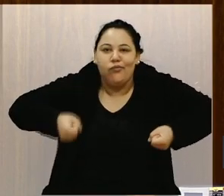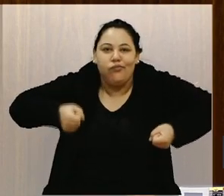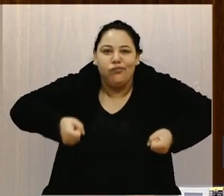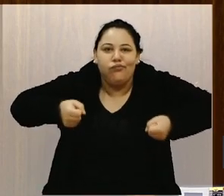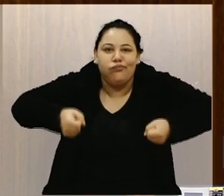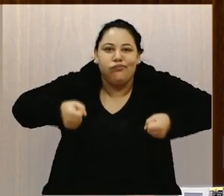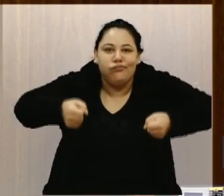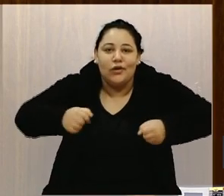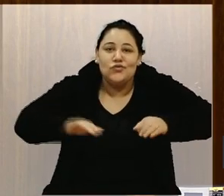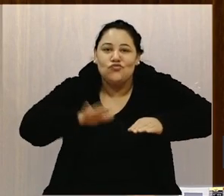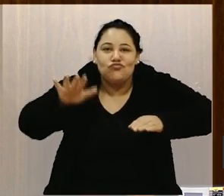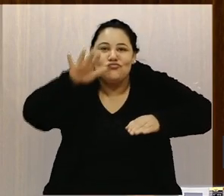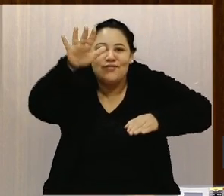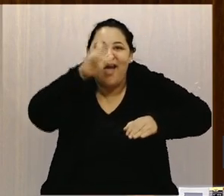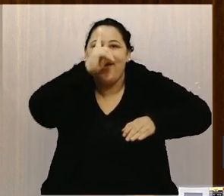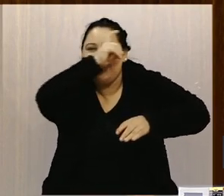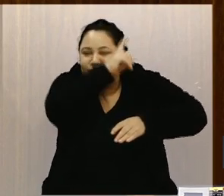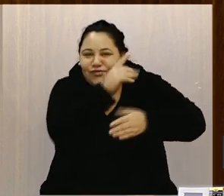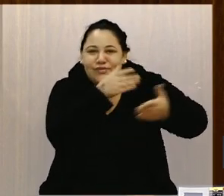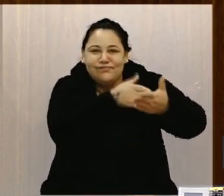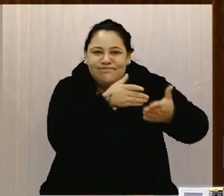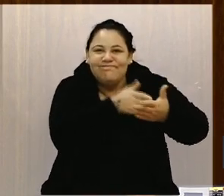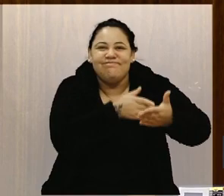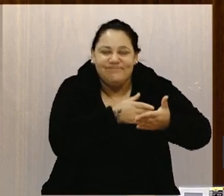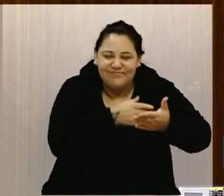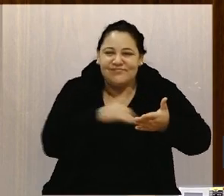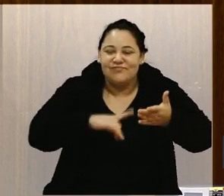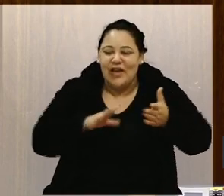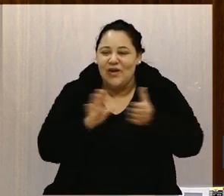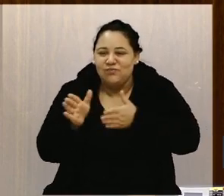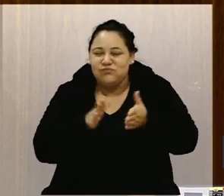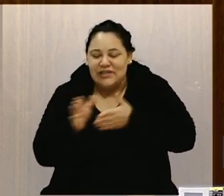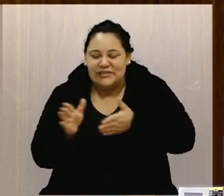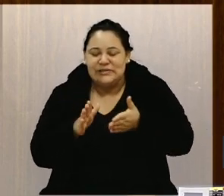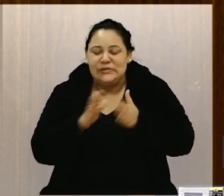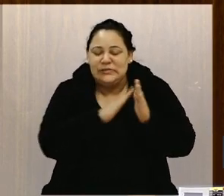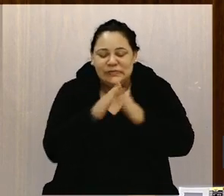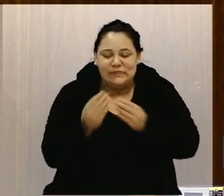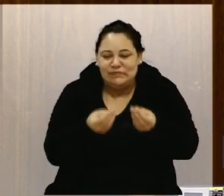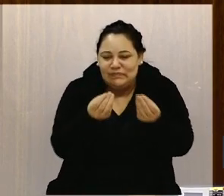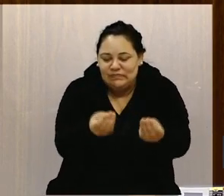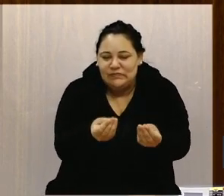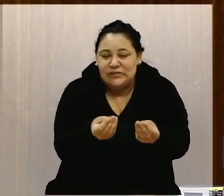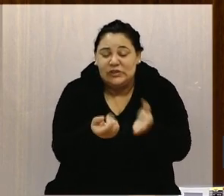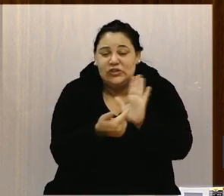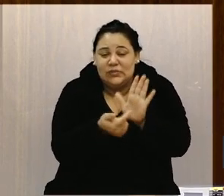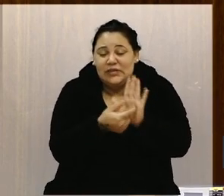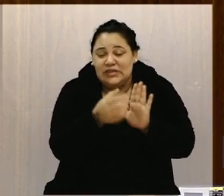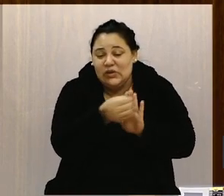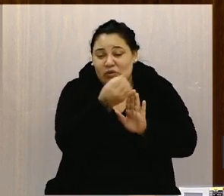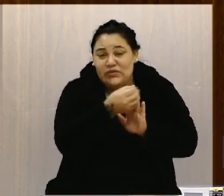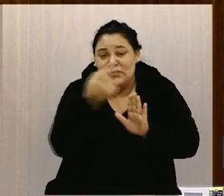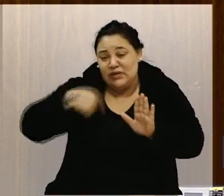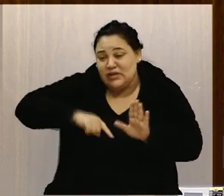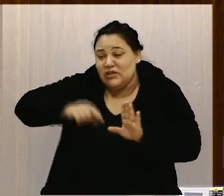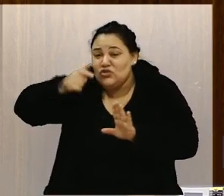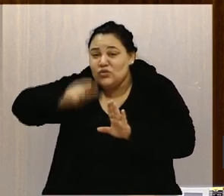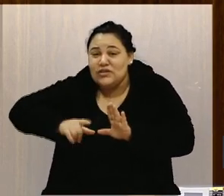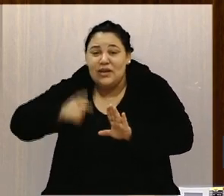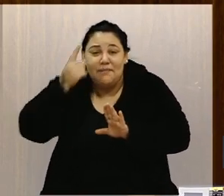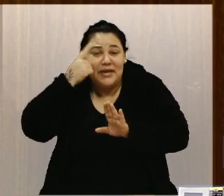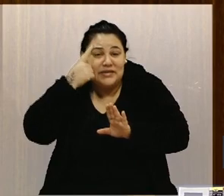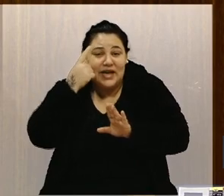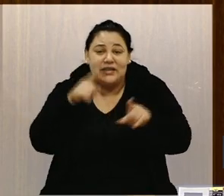água potável aos moradores, então a gente apresenta esse ofício, para que a gente consiga pensar na